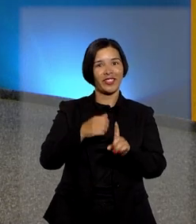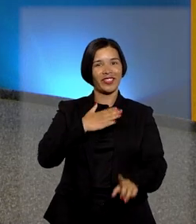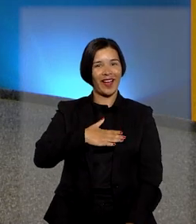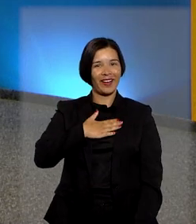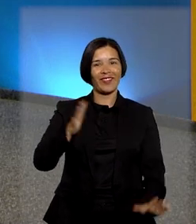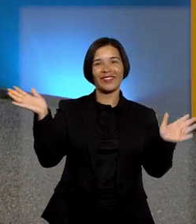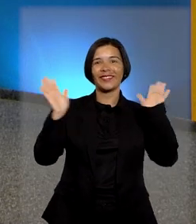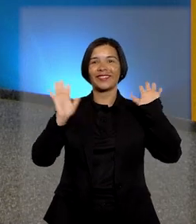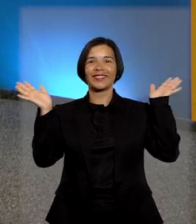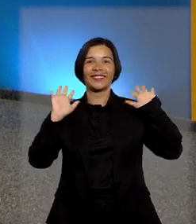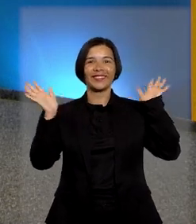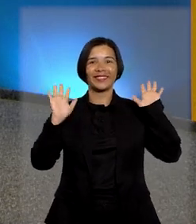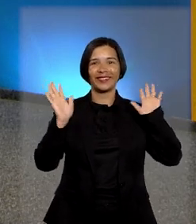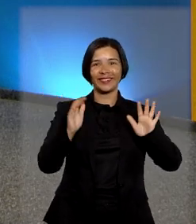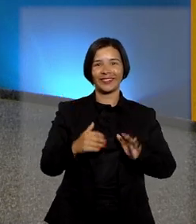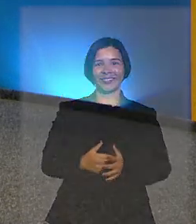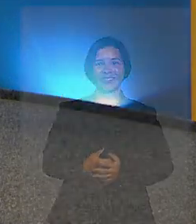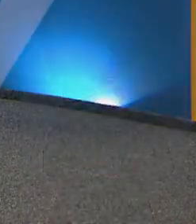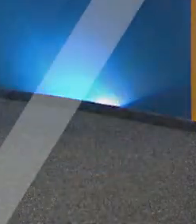de agosto. Tchau, tchau!